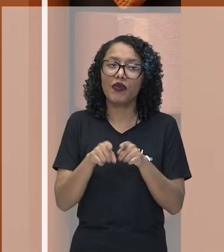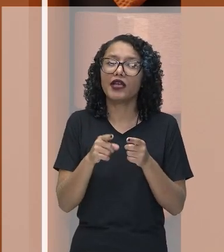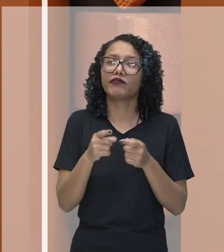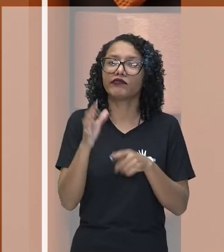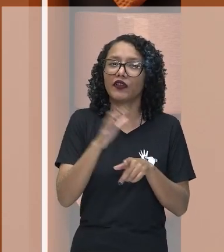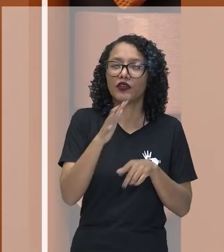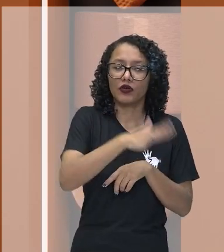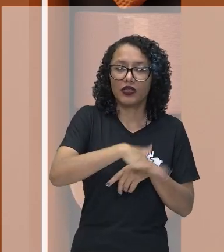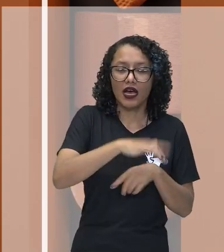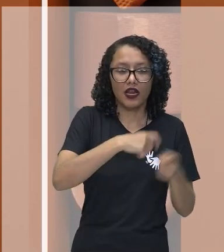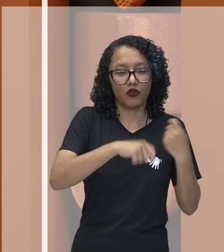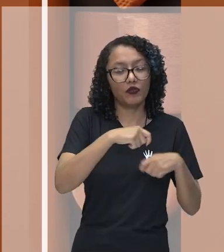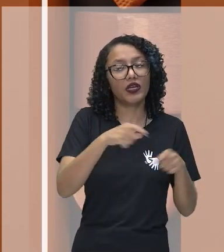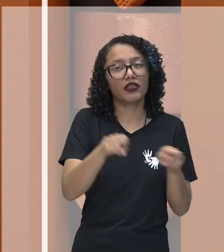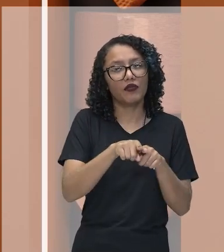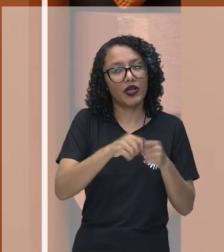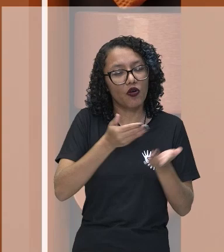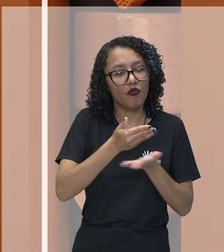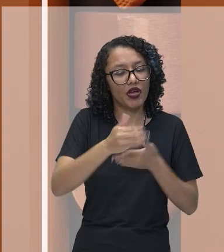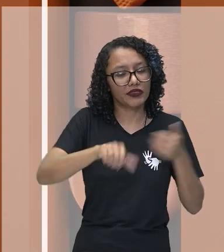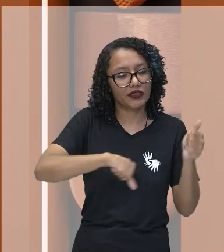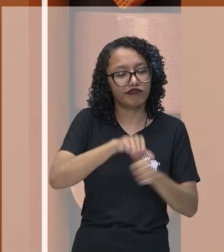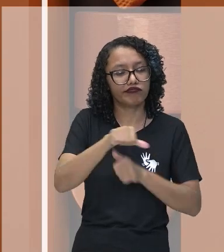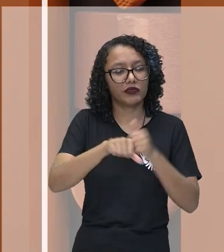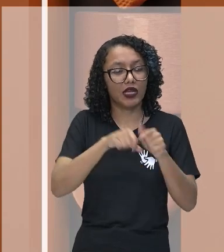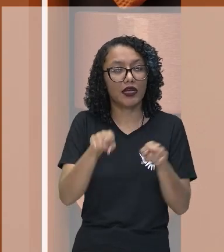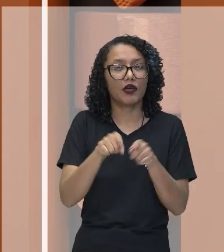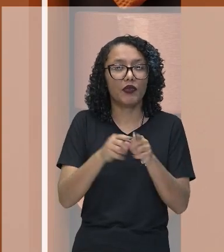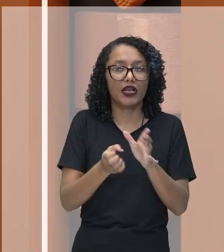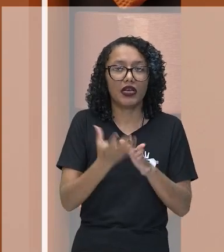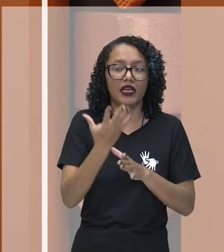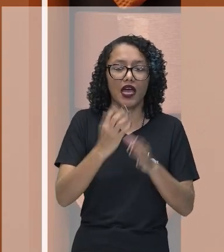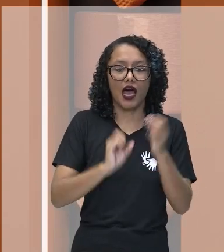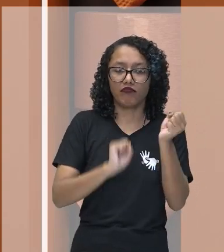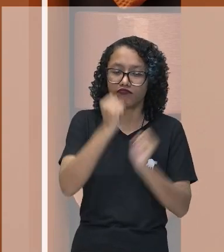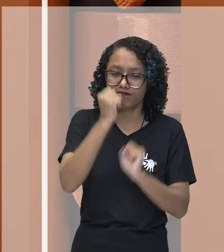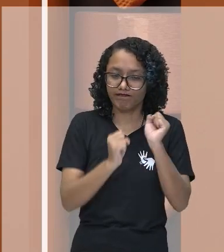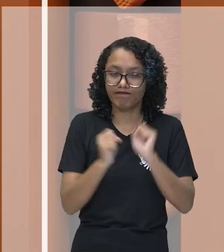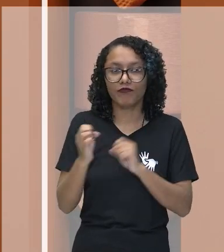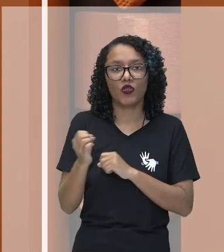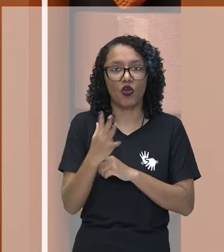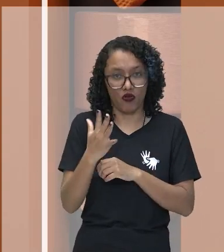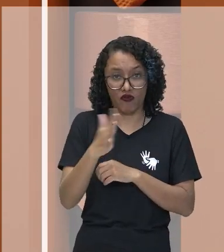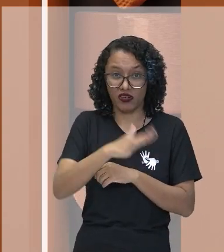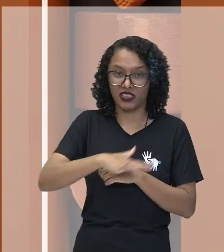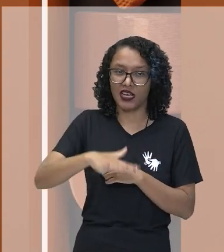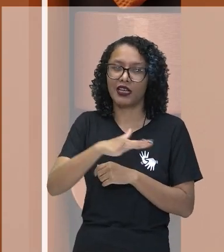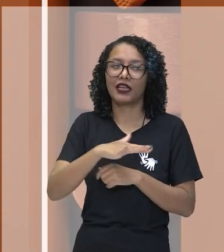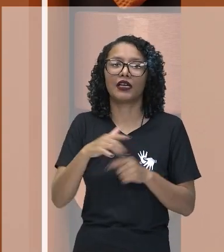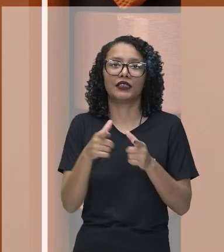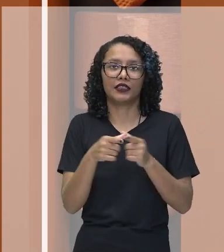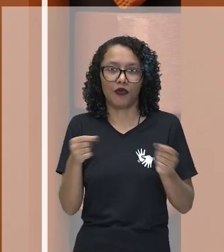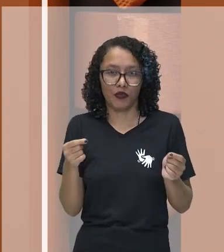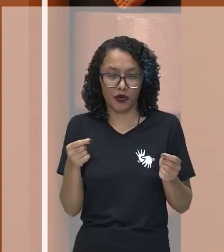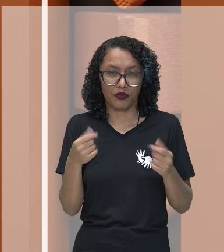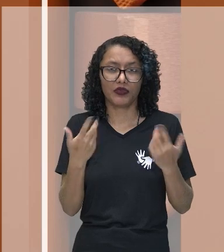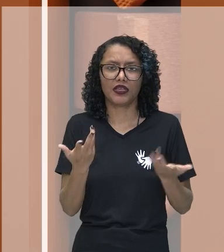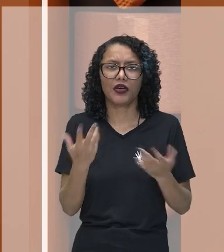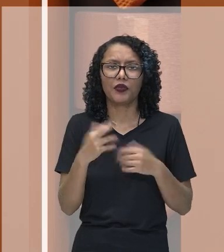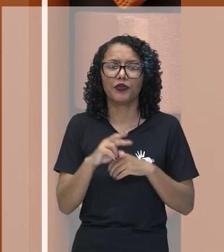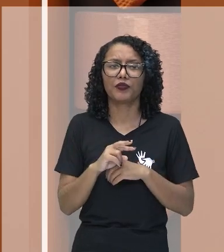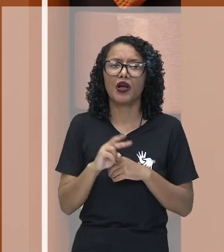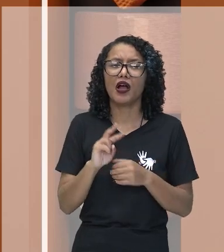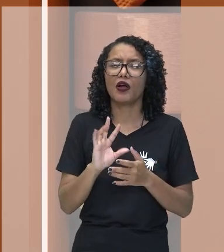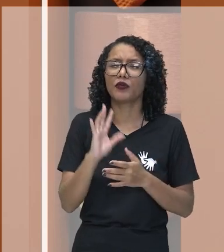primeiras indústrias. As primeiras fábricas em movimentação. Em surgimento no território japonês. Isso fez com que houvesse a